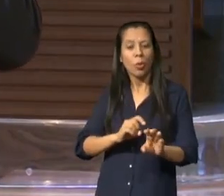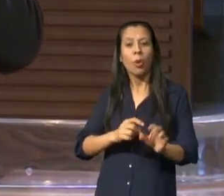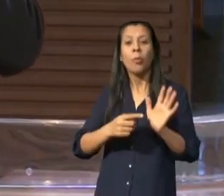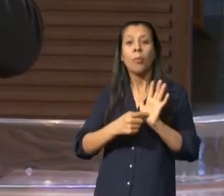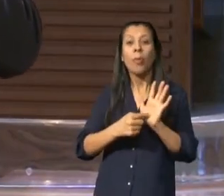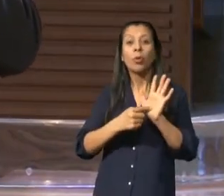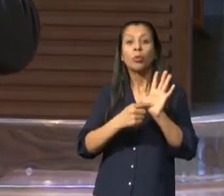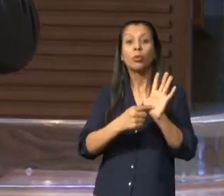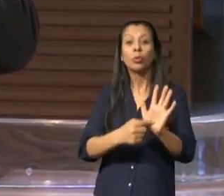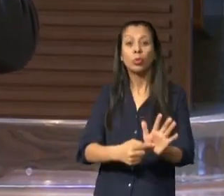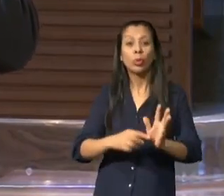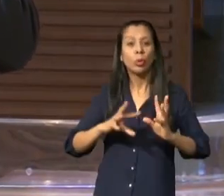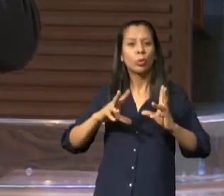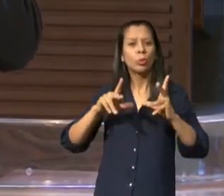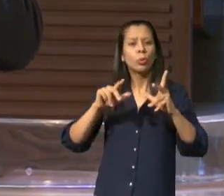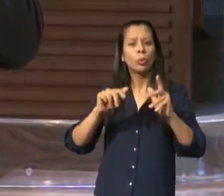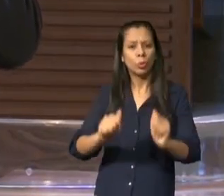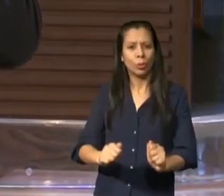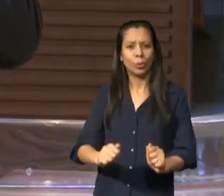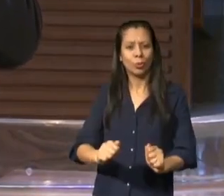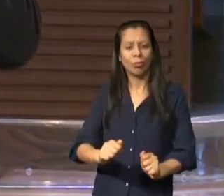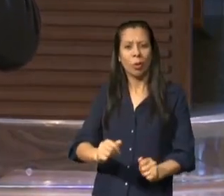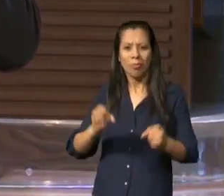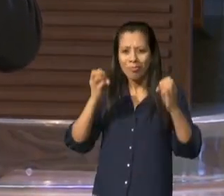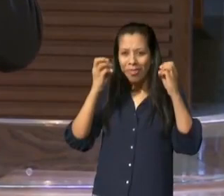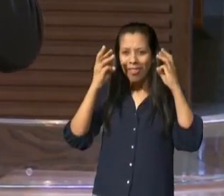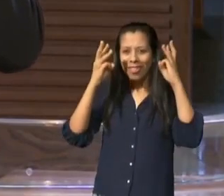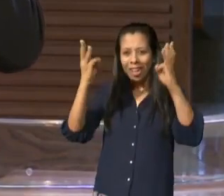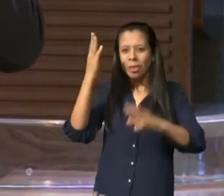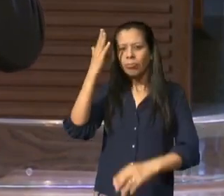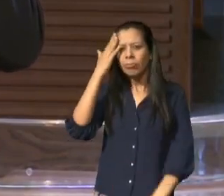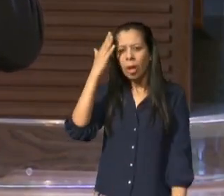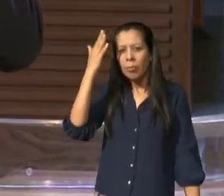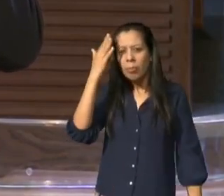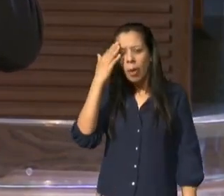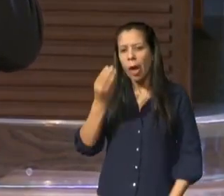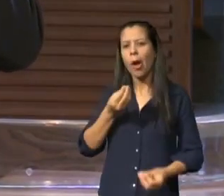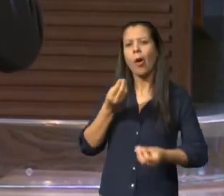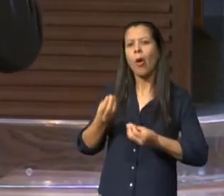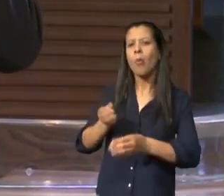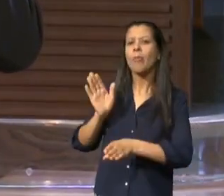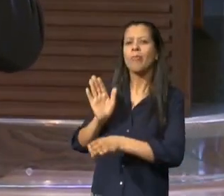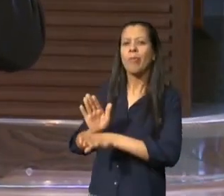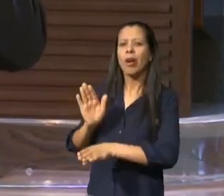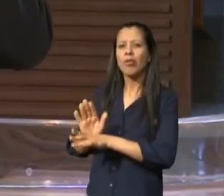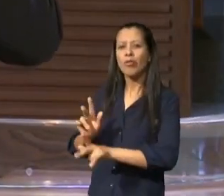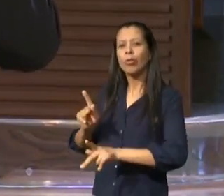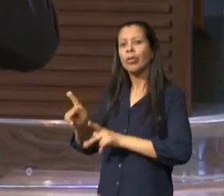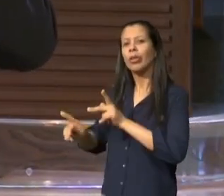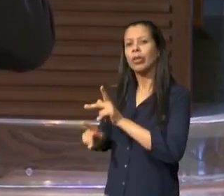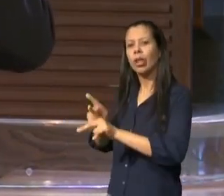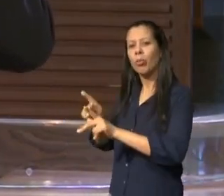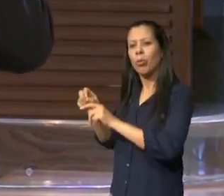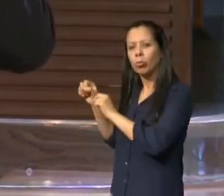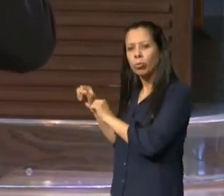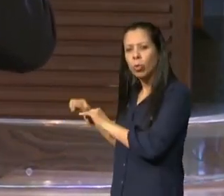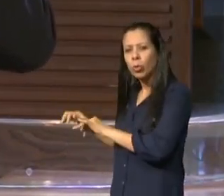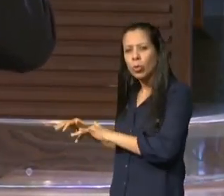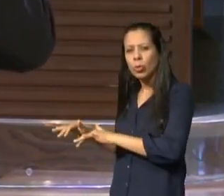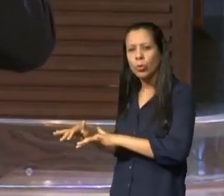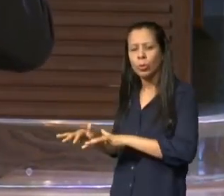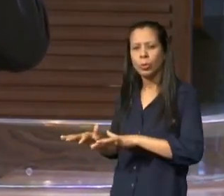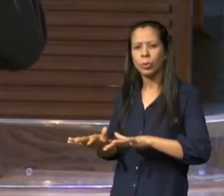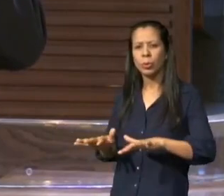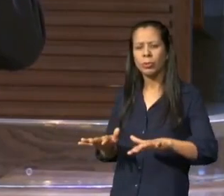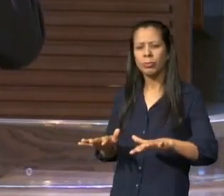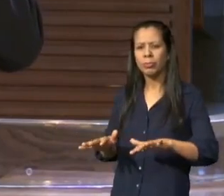fé cega Deus coloca diante de nós uma fé racional como isso pastor? uma fé